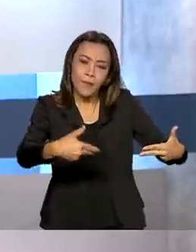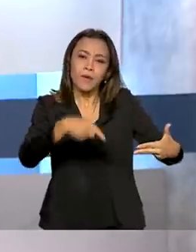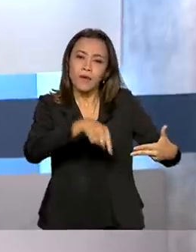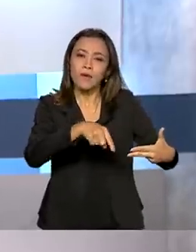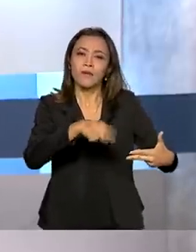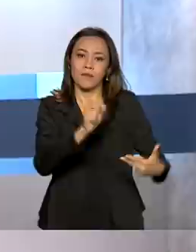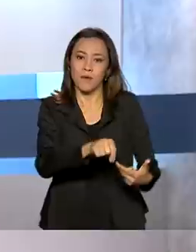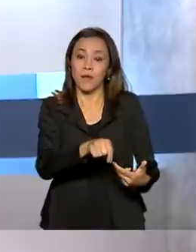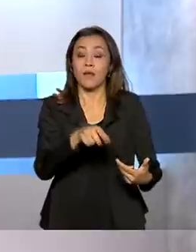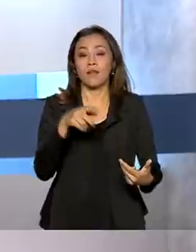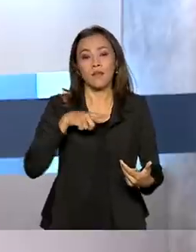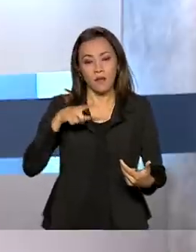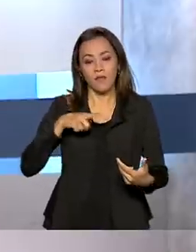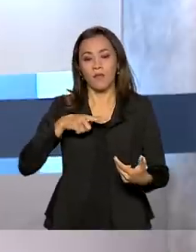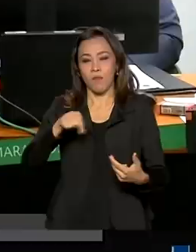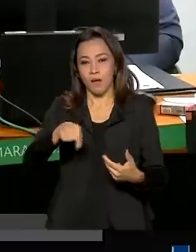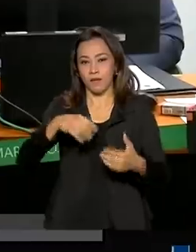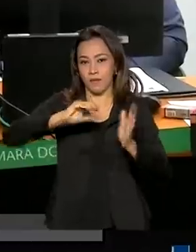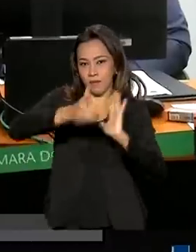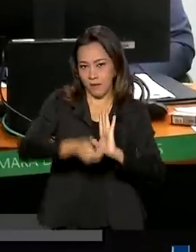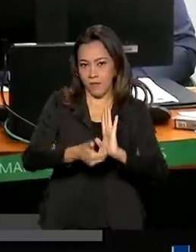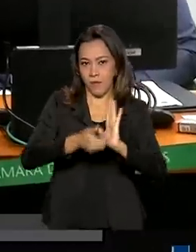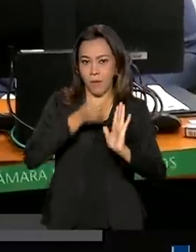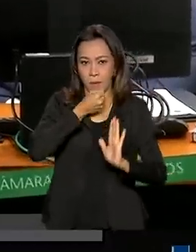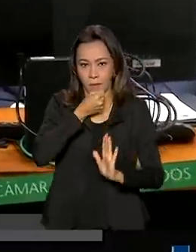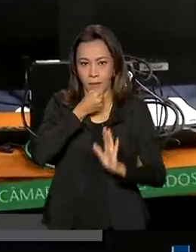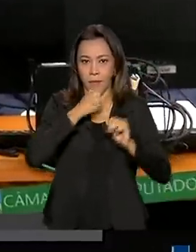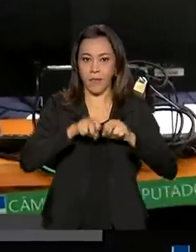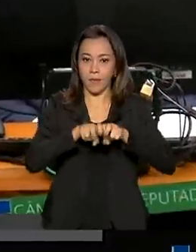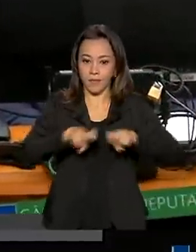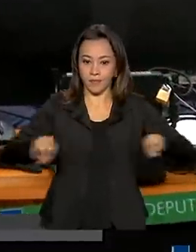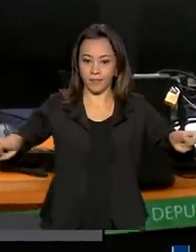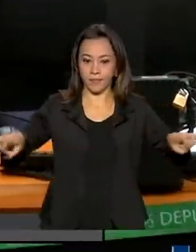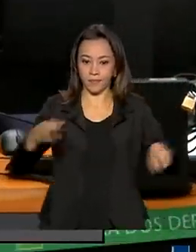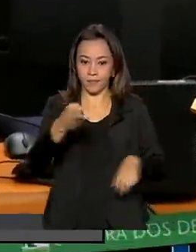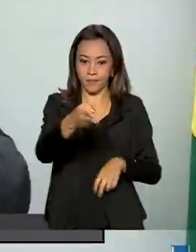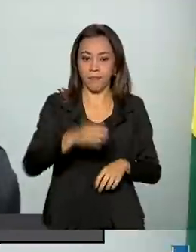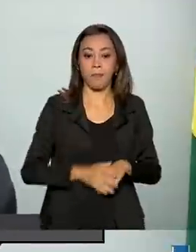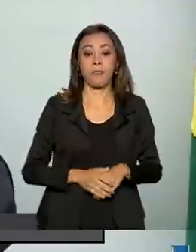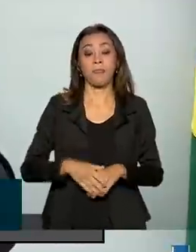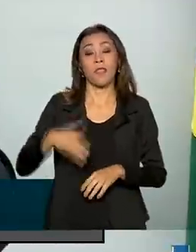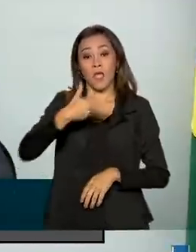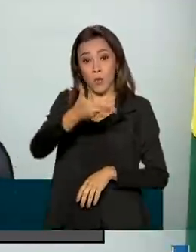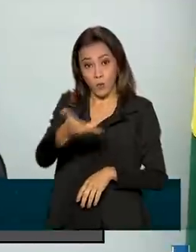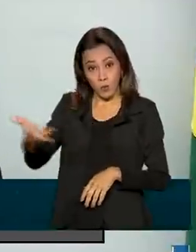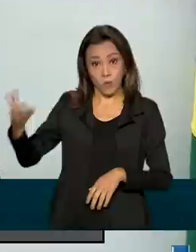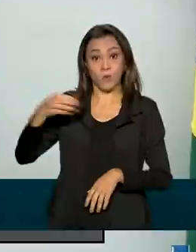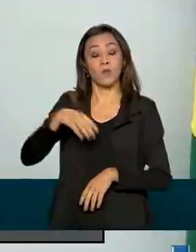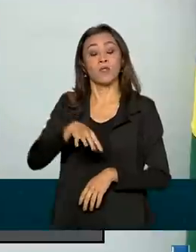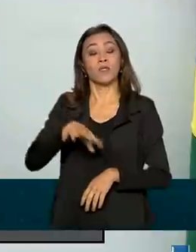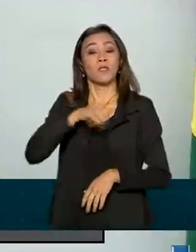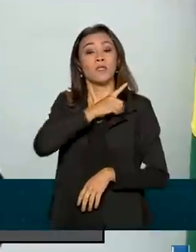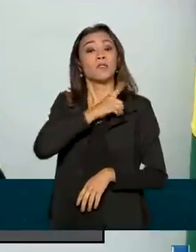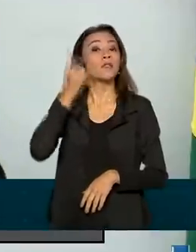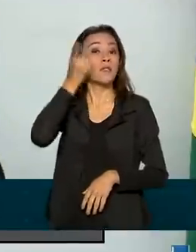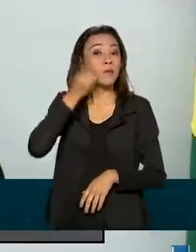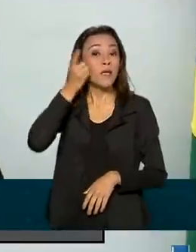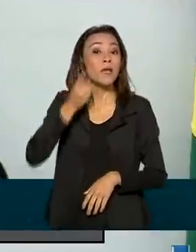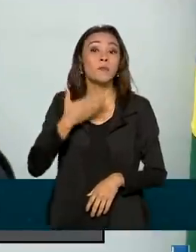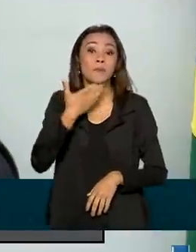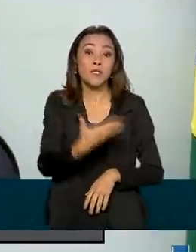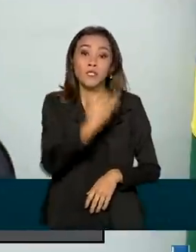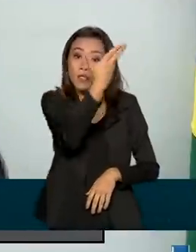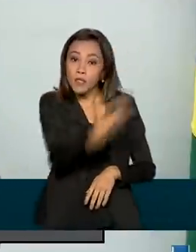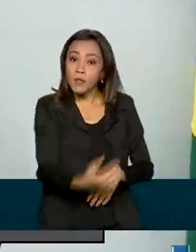durante a audiência na Câmara dos Deputados. Os deputados pediram explicações ao ministro Marcelo Queiroga sobre a situação da